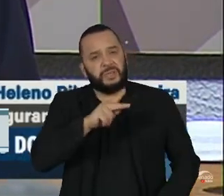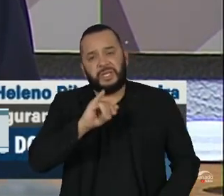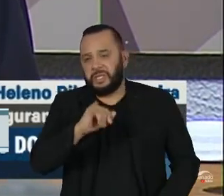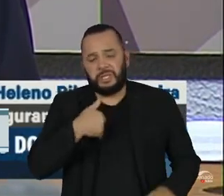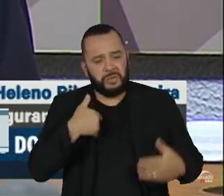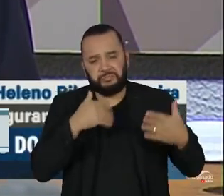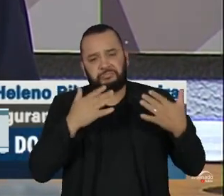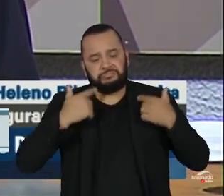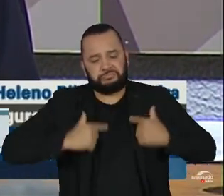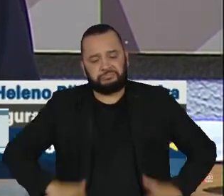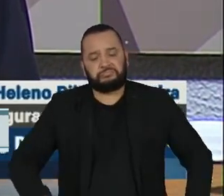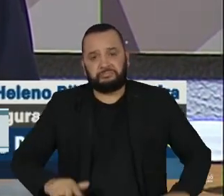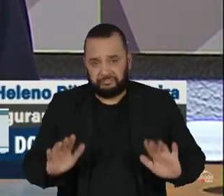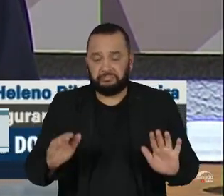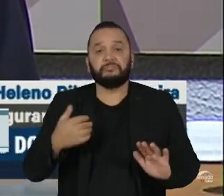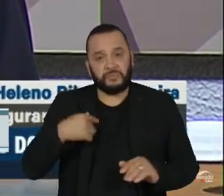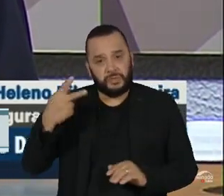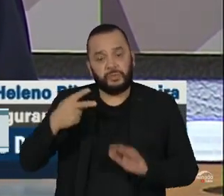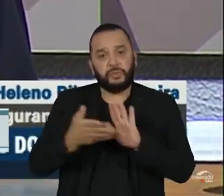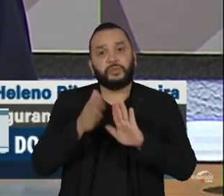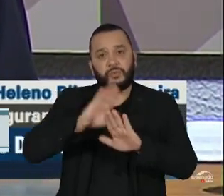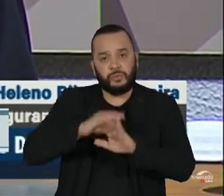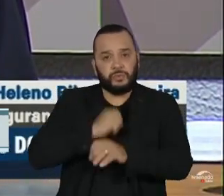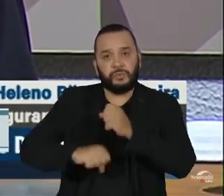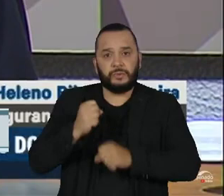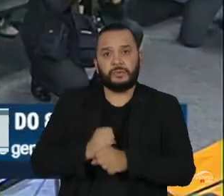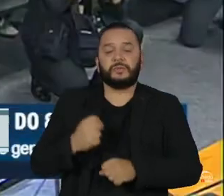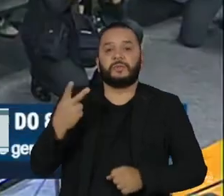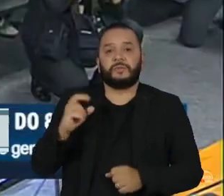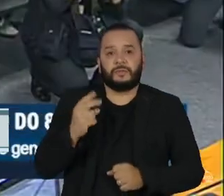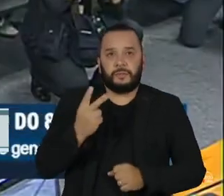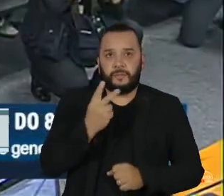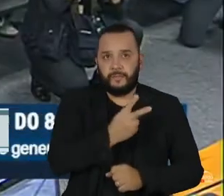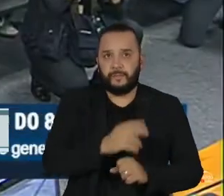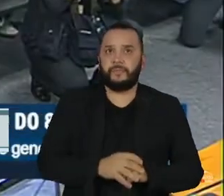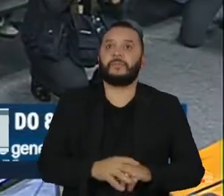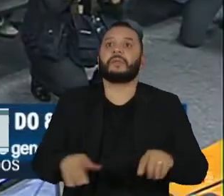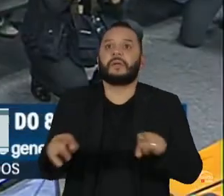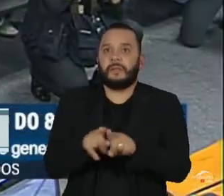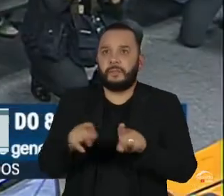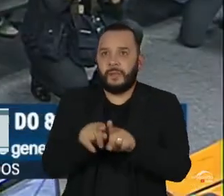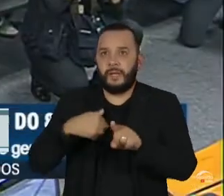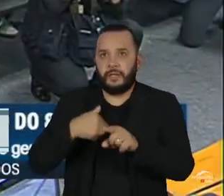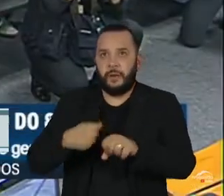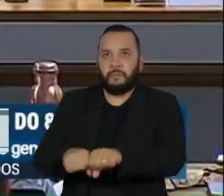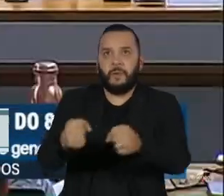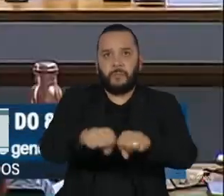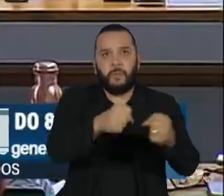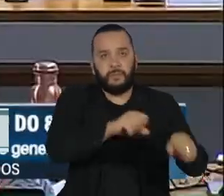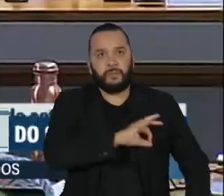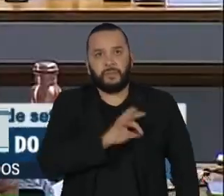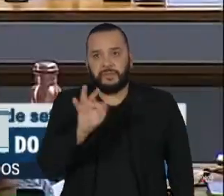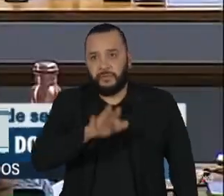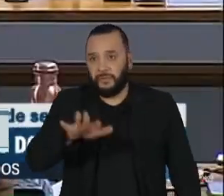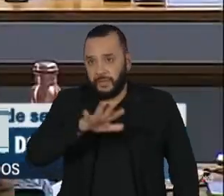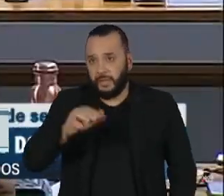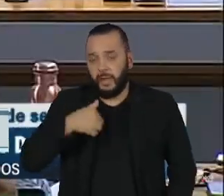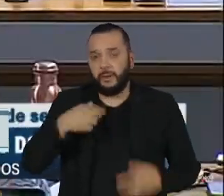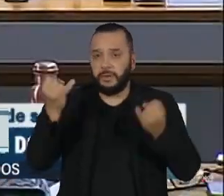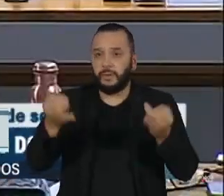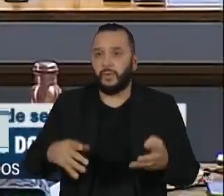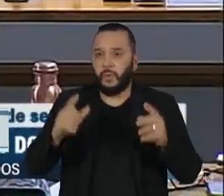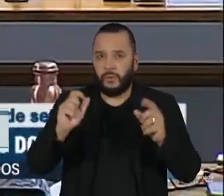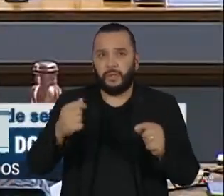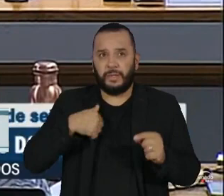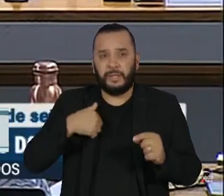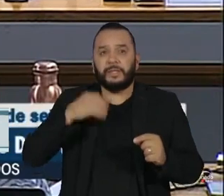a partir da data das eleições do segundo turno de 2022. Sobre os ataques à sede da Polícia Federal, no dia 12 de novembro, ele afirmou que